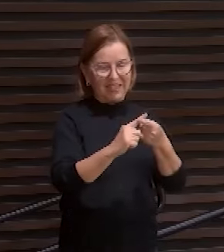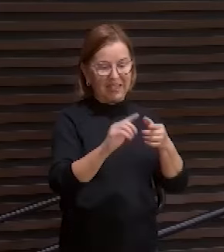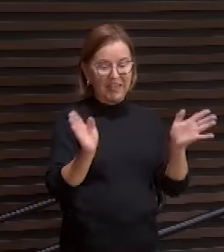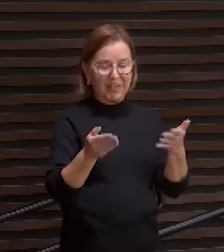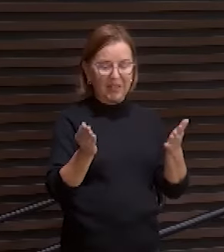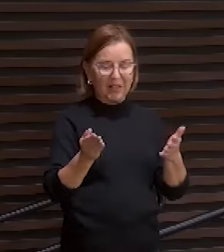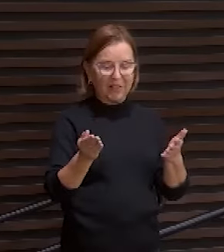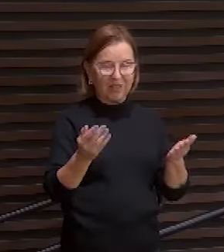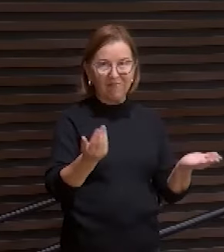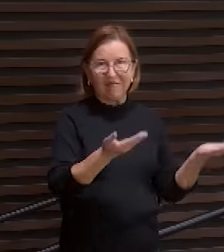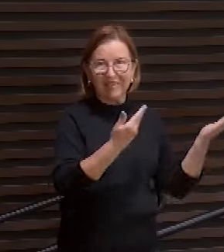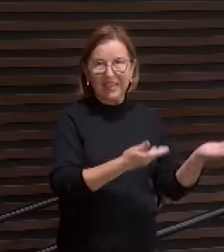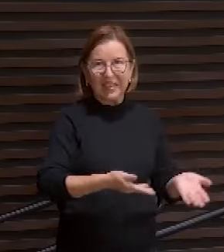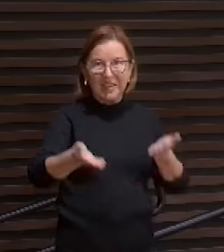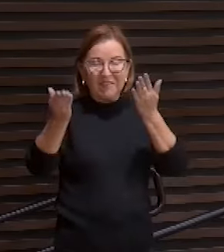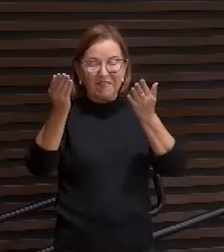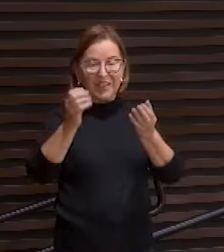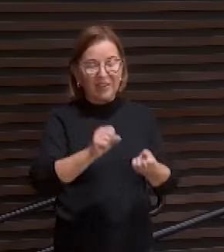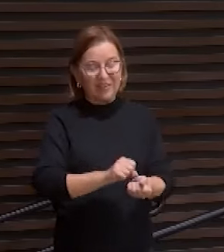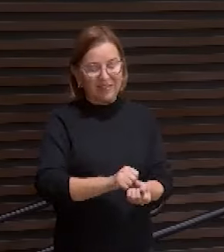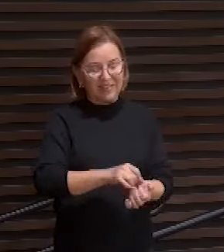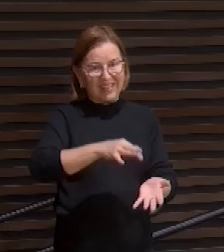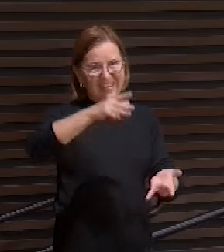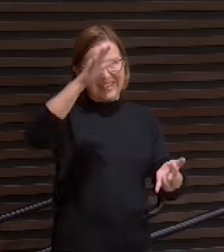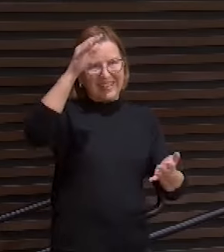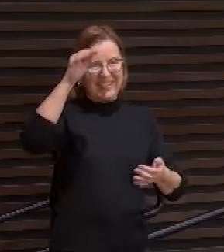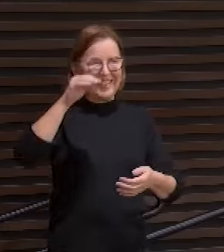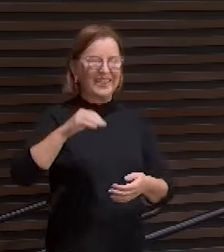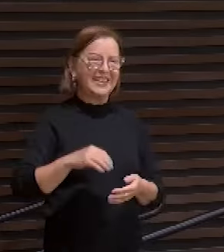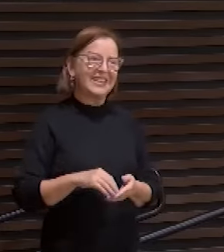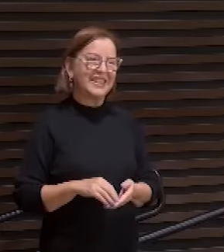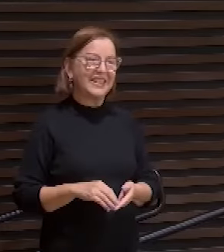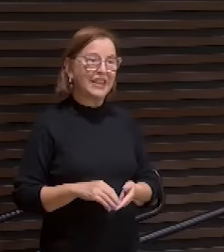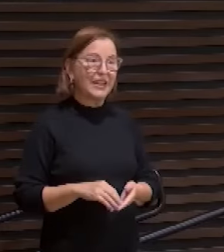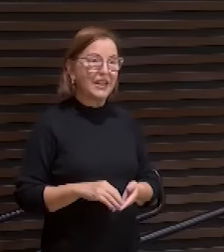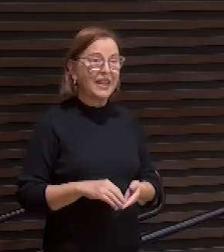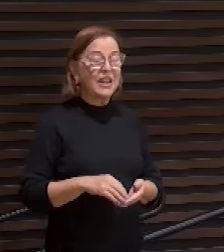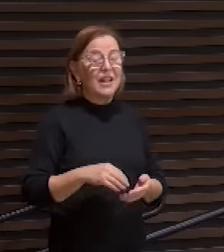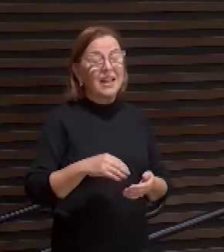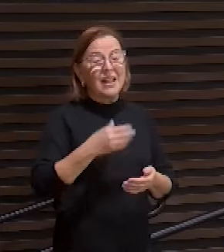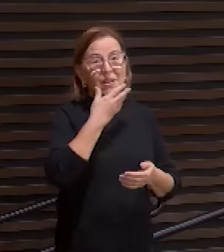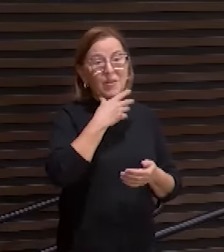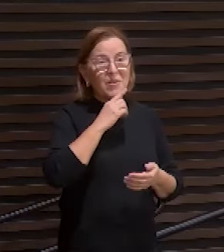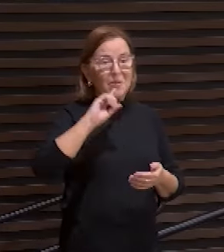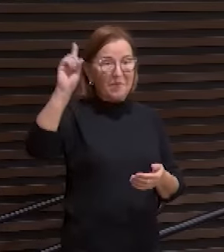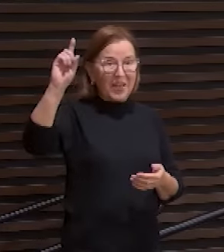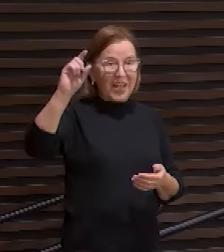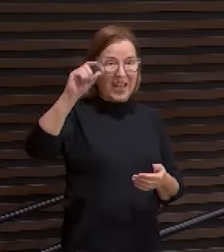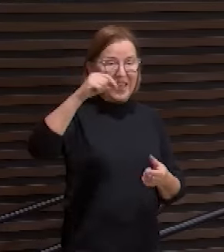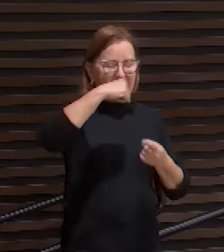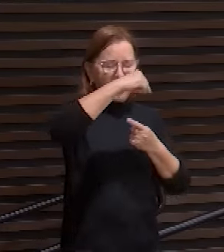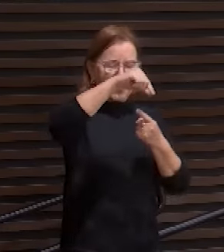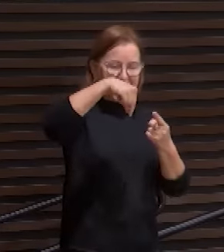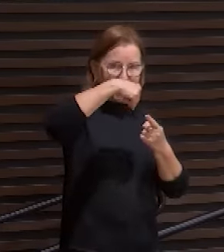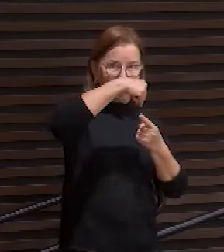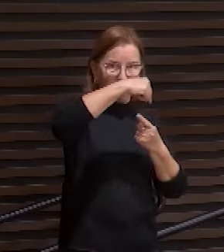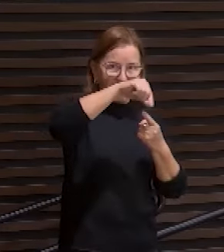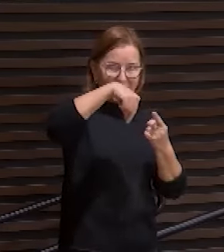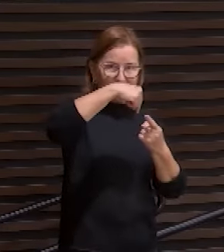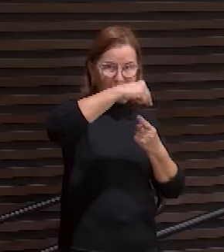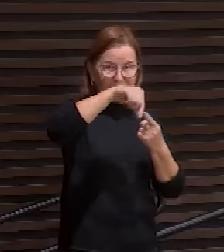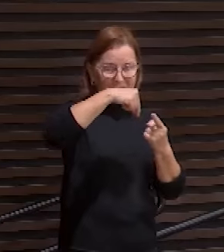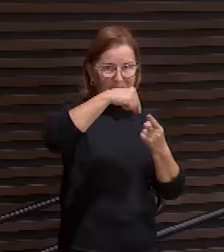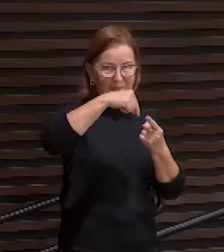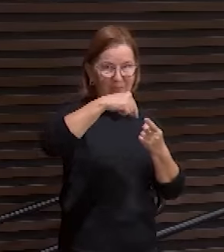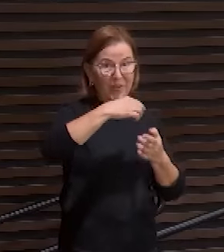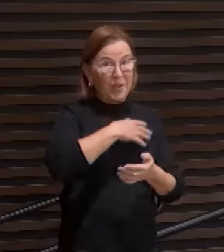elevado e será muy sublime. Da mesma maneira que o Pai é santo, santo, santo, é triplamente santo, o Filho é